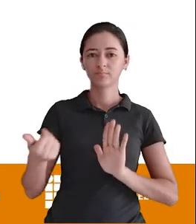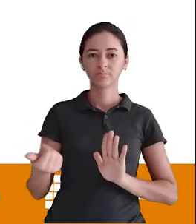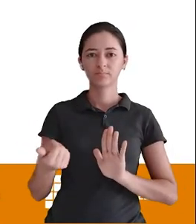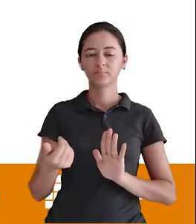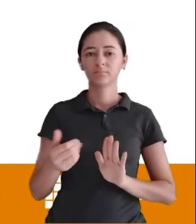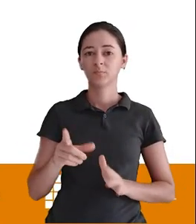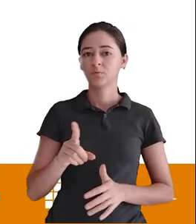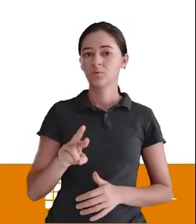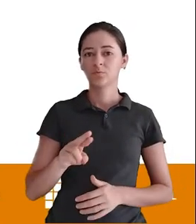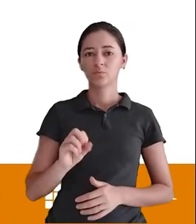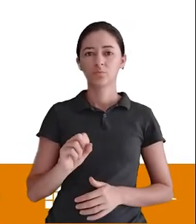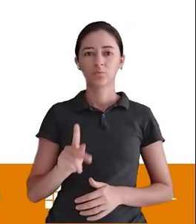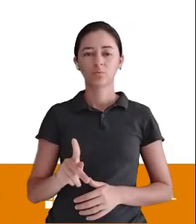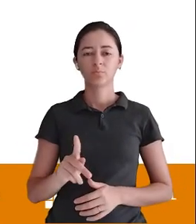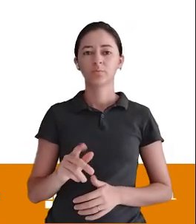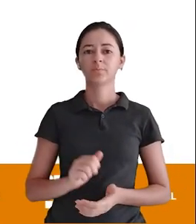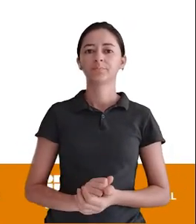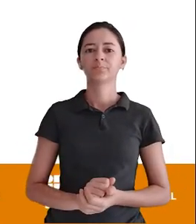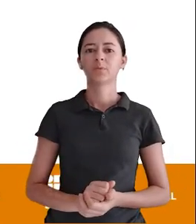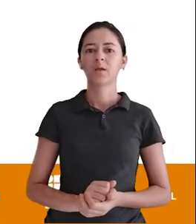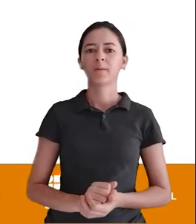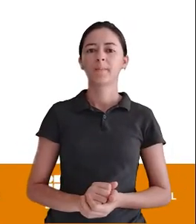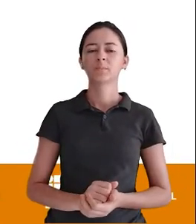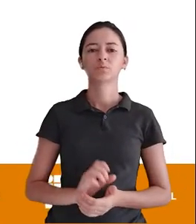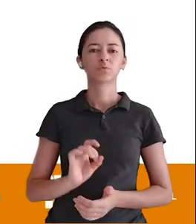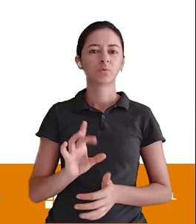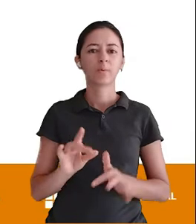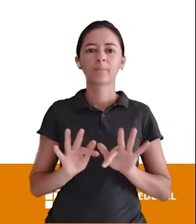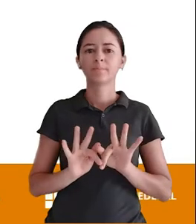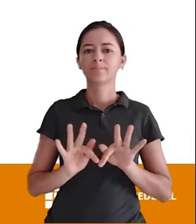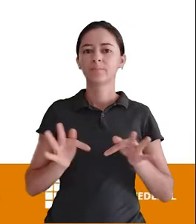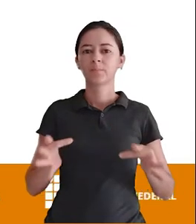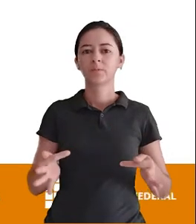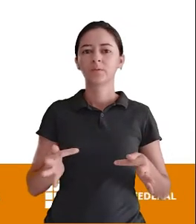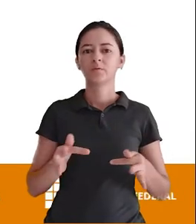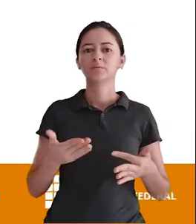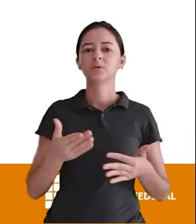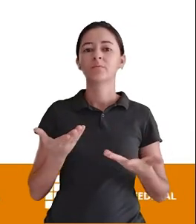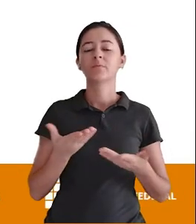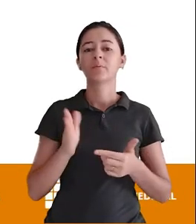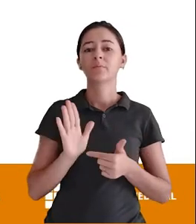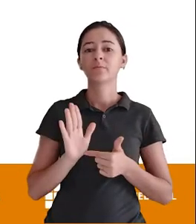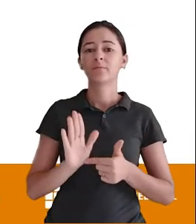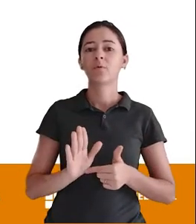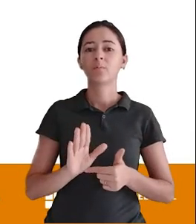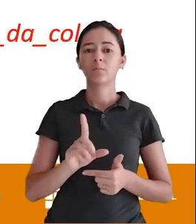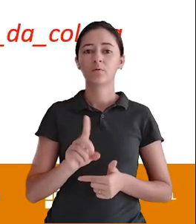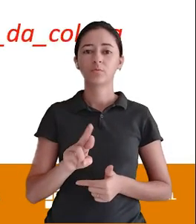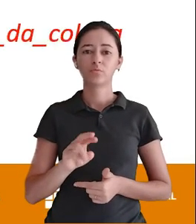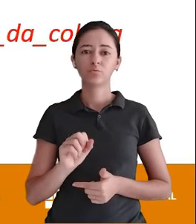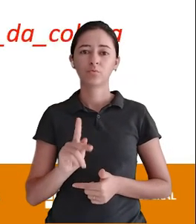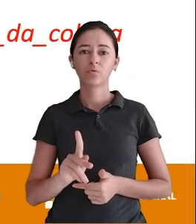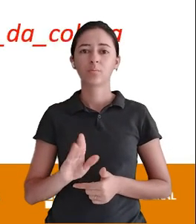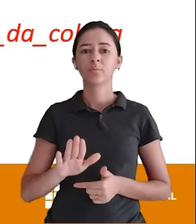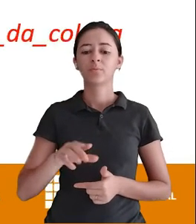é só isso Não tem palavra-chave No drop Nem nada Drop é só isso Vai lá Diz qual vai ser apagado E pronto Acabou Ok?